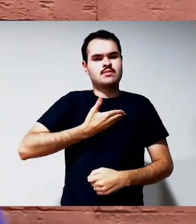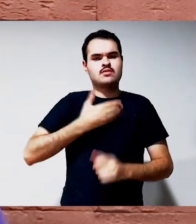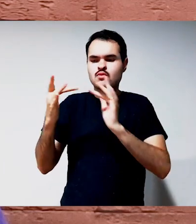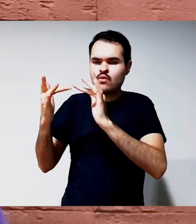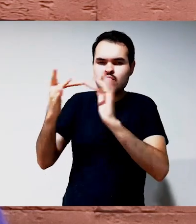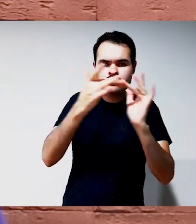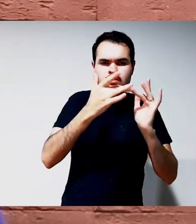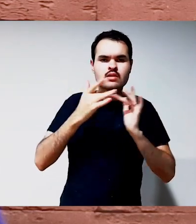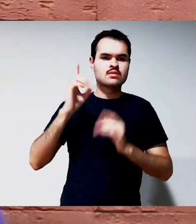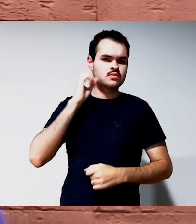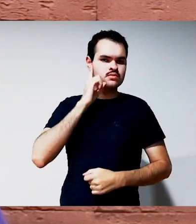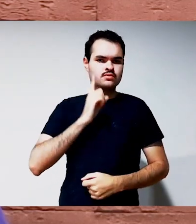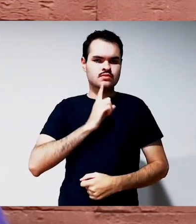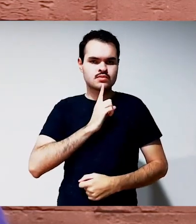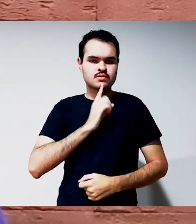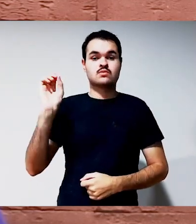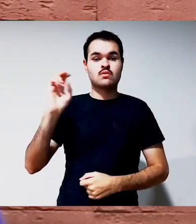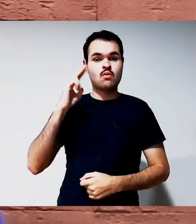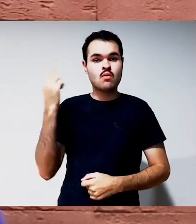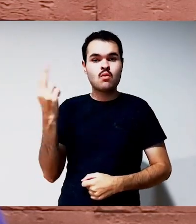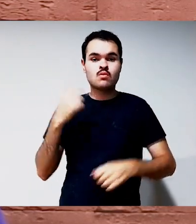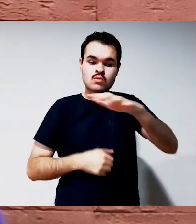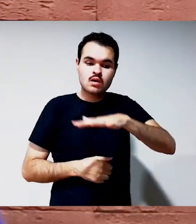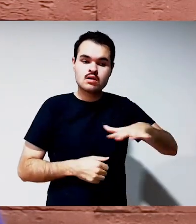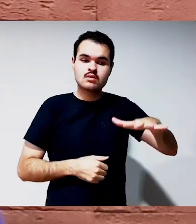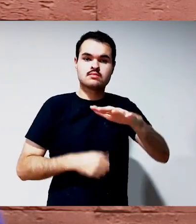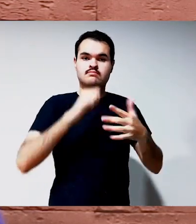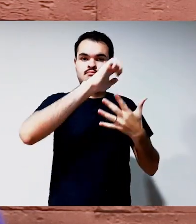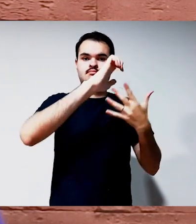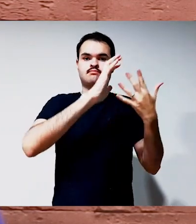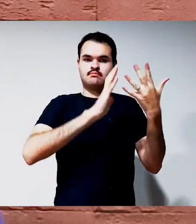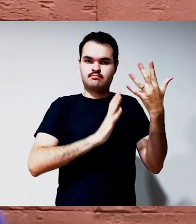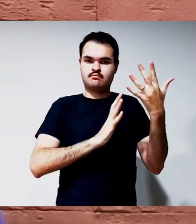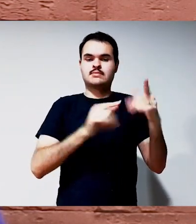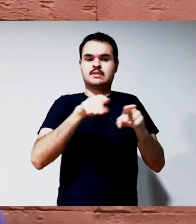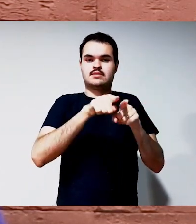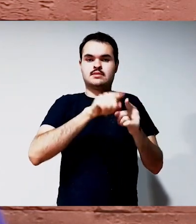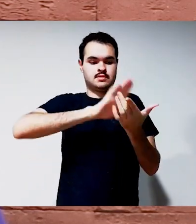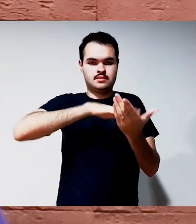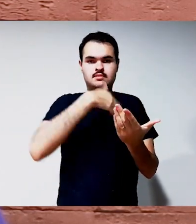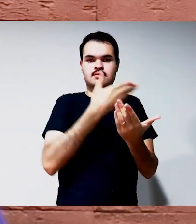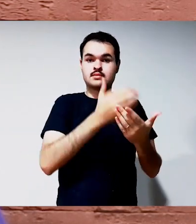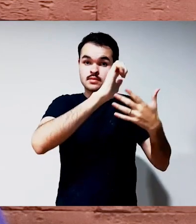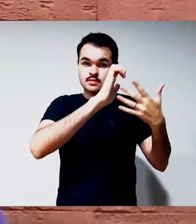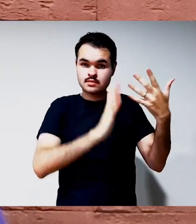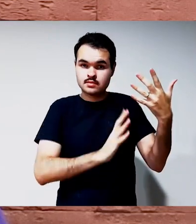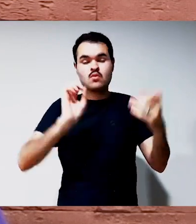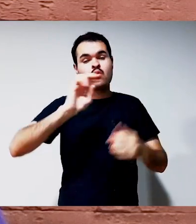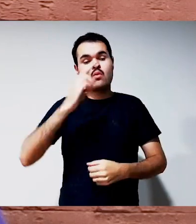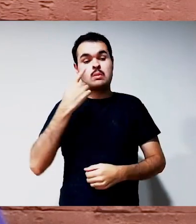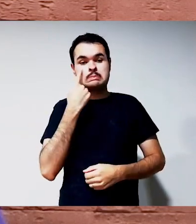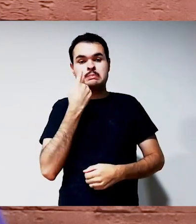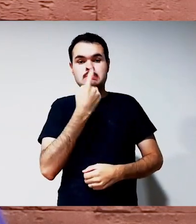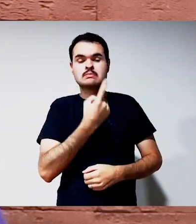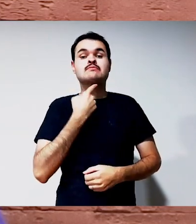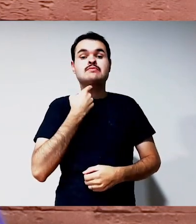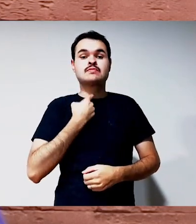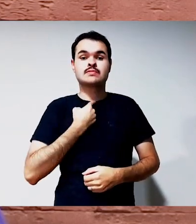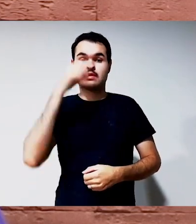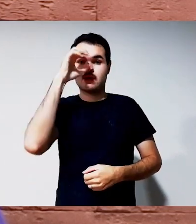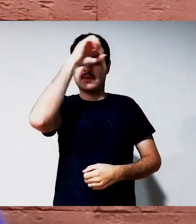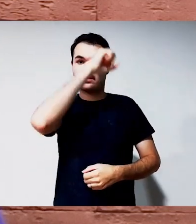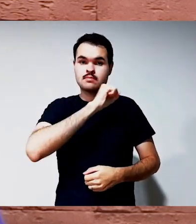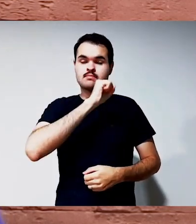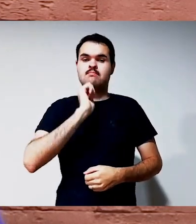você conhece algum surdo, você pode também enviar esse material para ele. E aí eu tenho um presente para você que ficou até o final desse